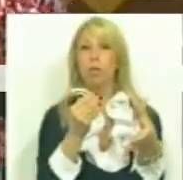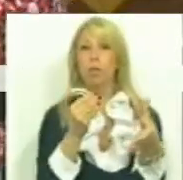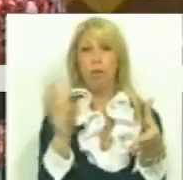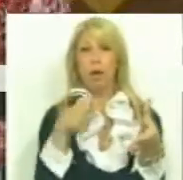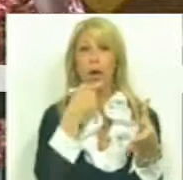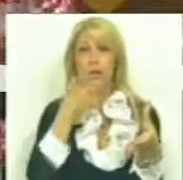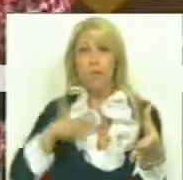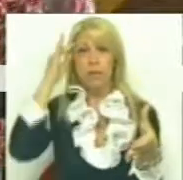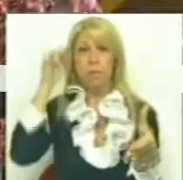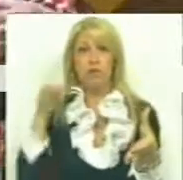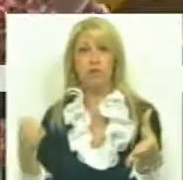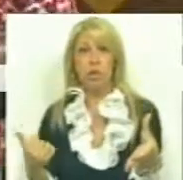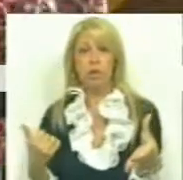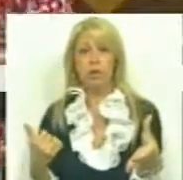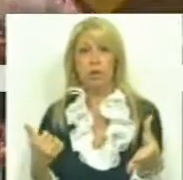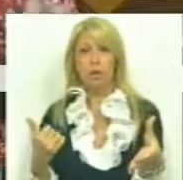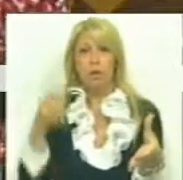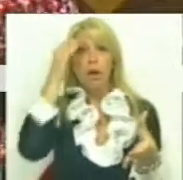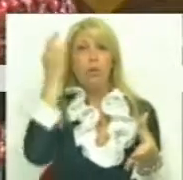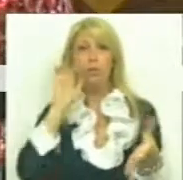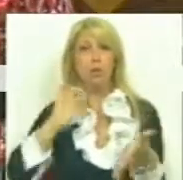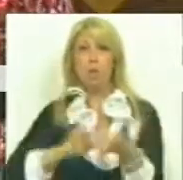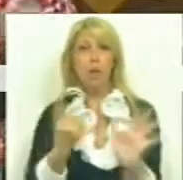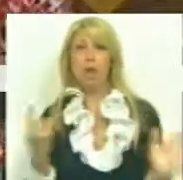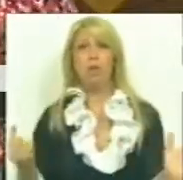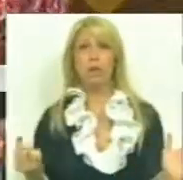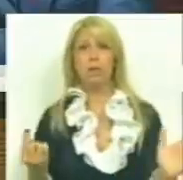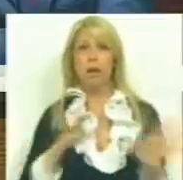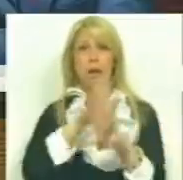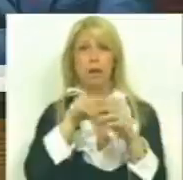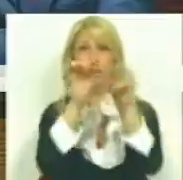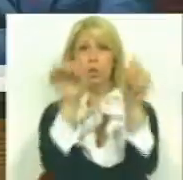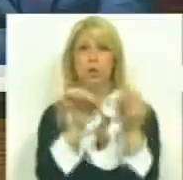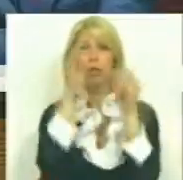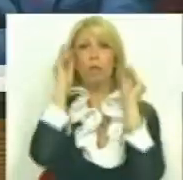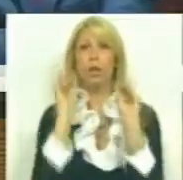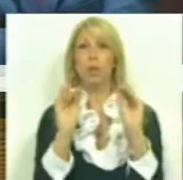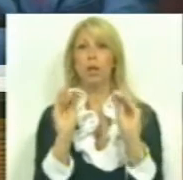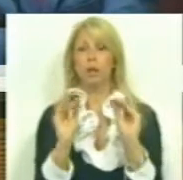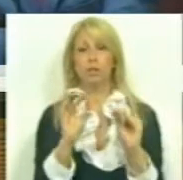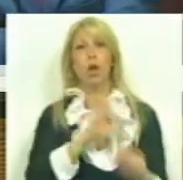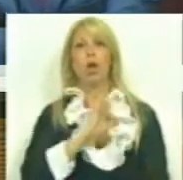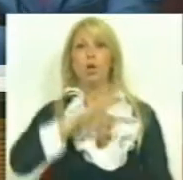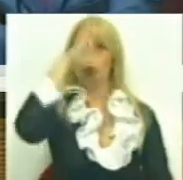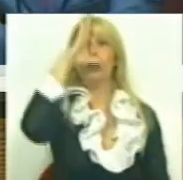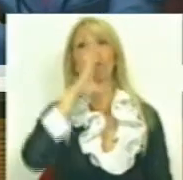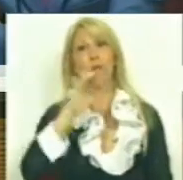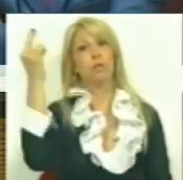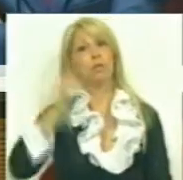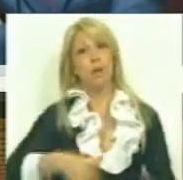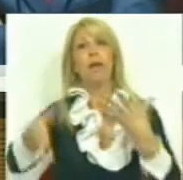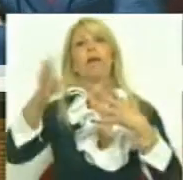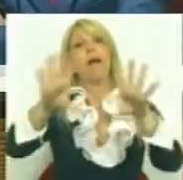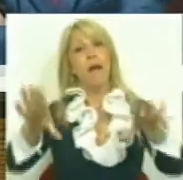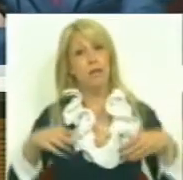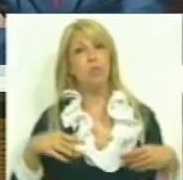professoras. Os professores são também uma peça essencial no sistema educativo. E o Sr. Ministro vai ter que assumir aqui e